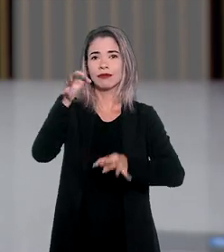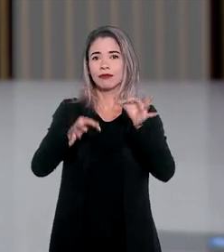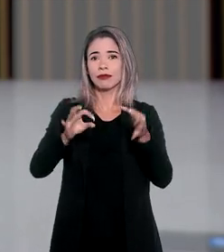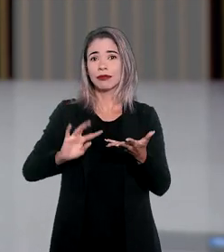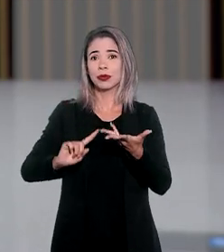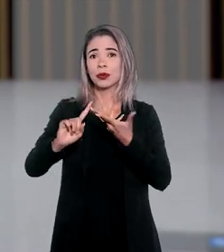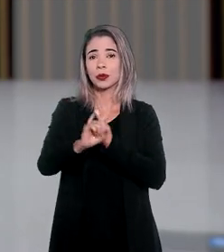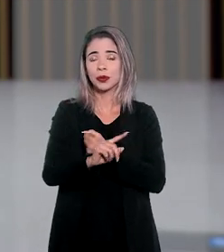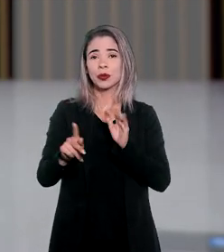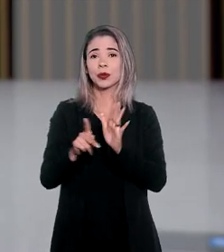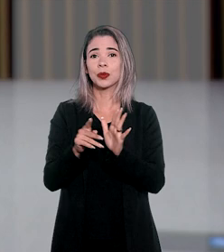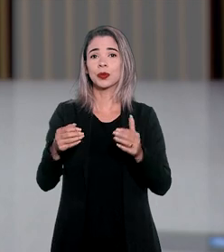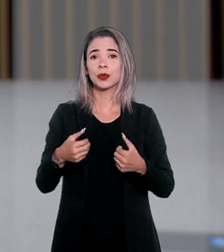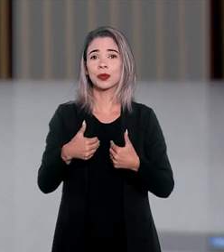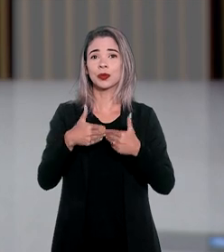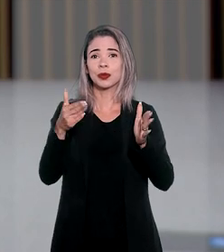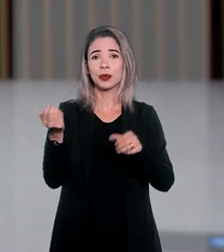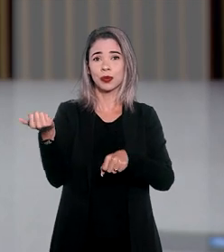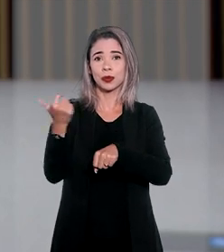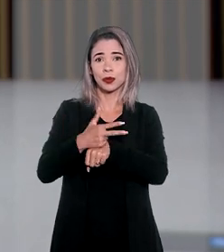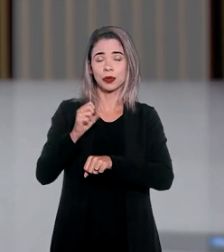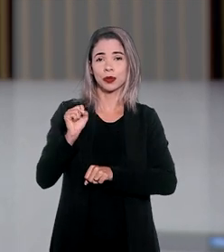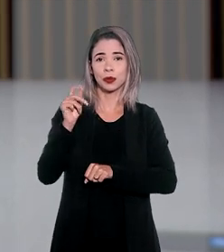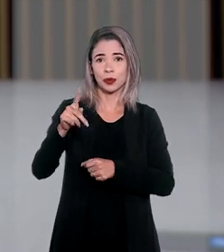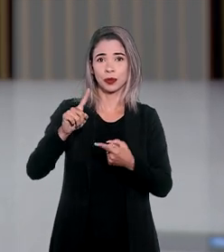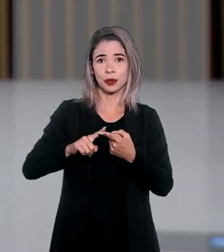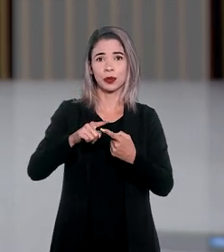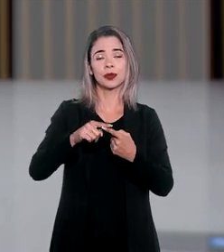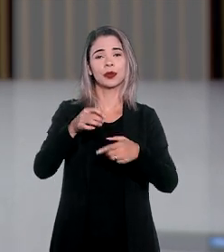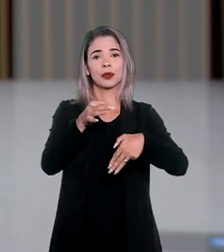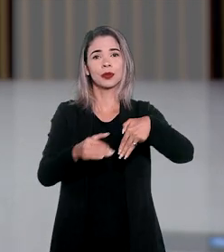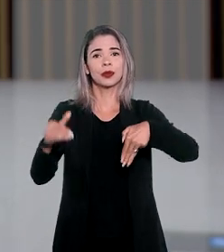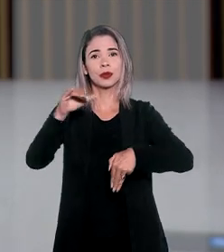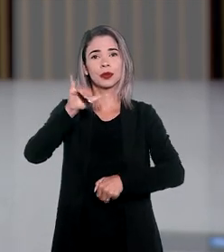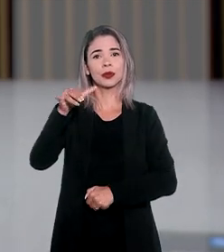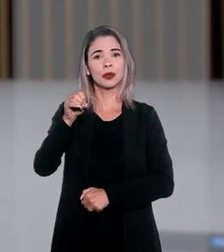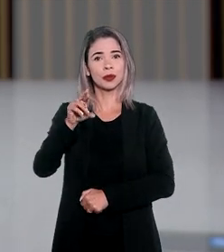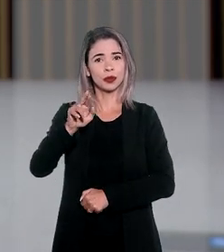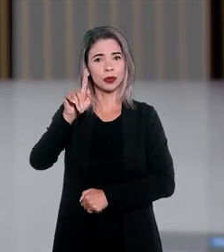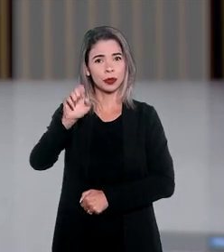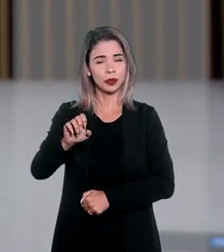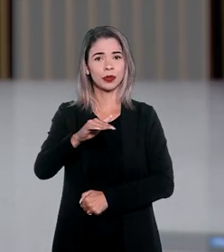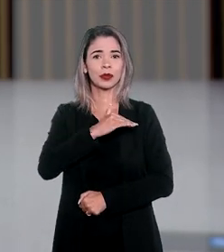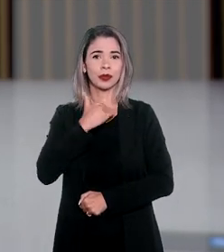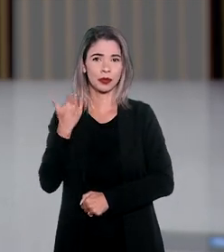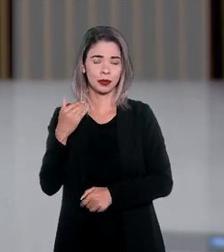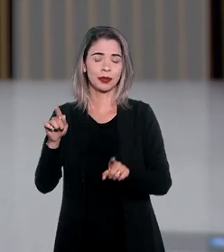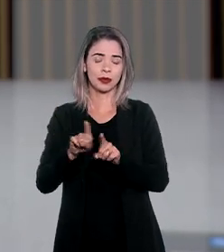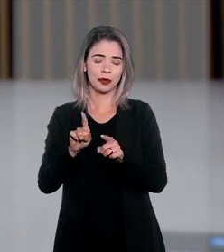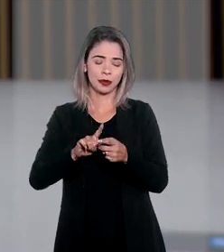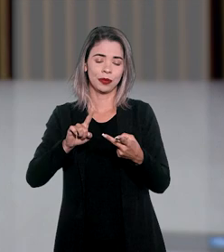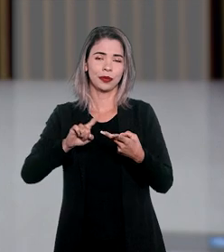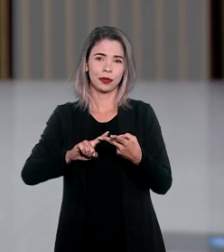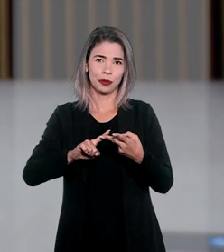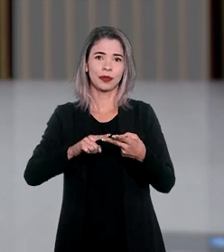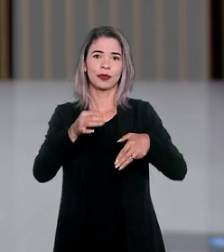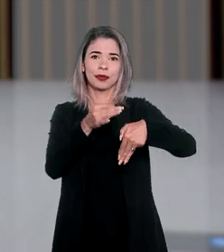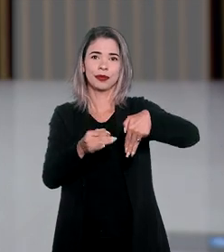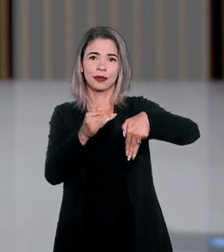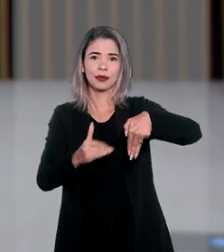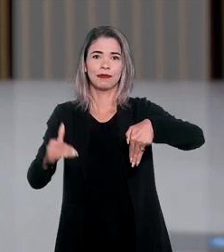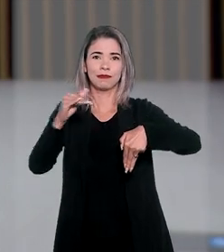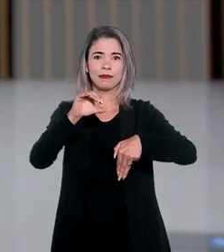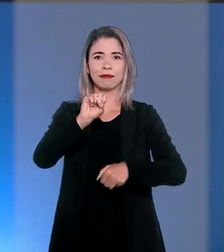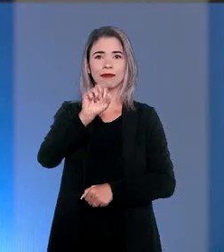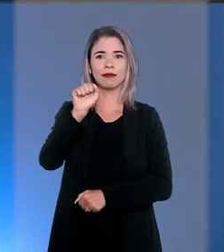justiça para as vagas abertas com a aposentadoria do ministro Jorge Mussi e o falecimento do ministro Paulo de Tarso